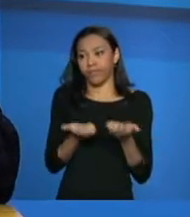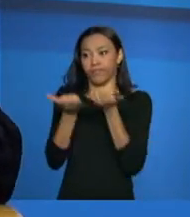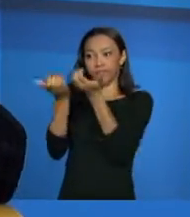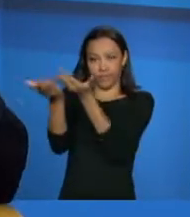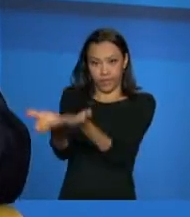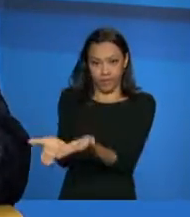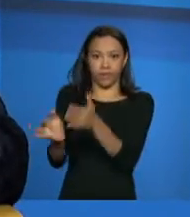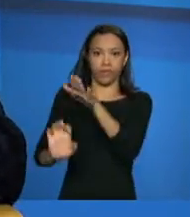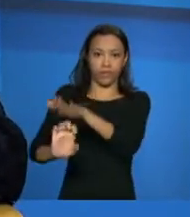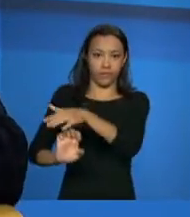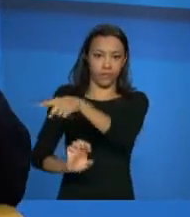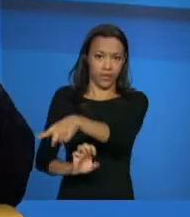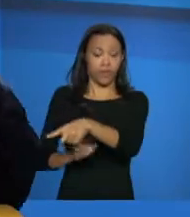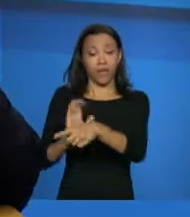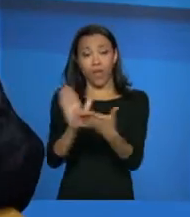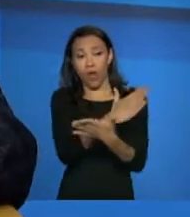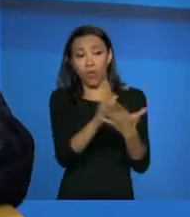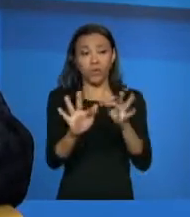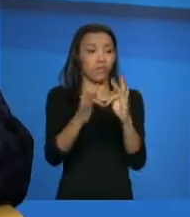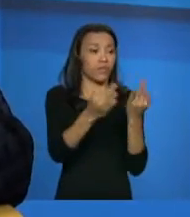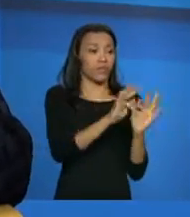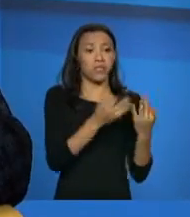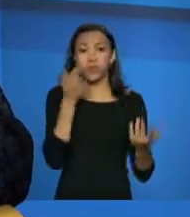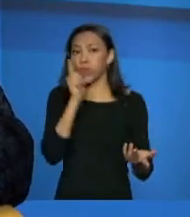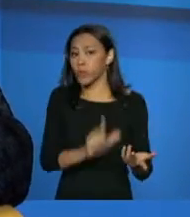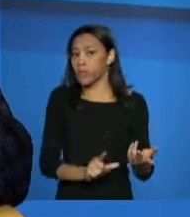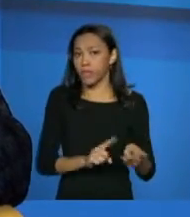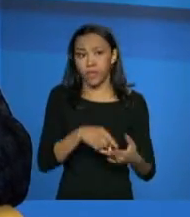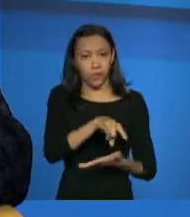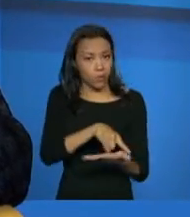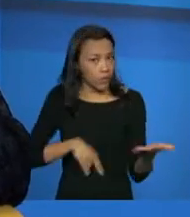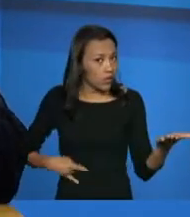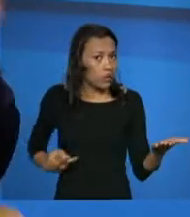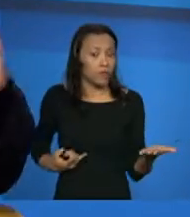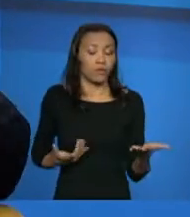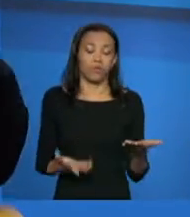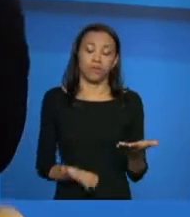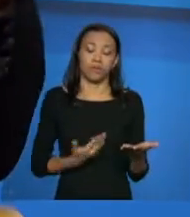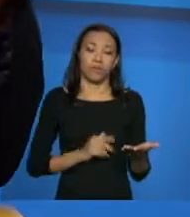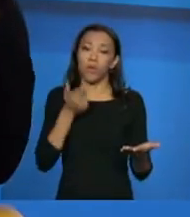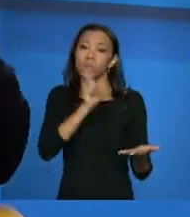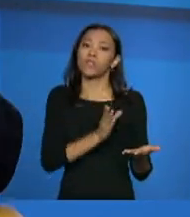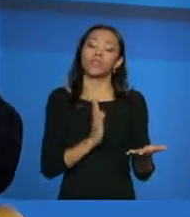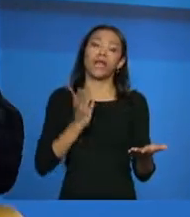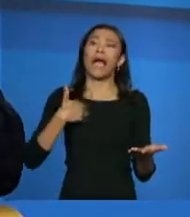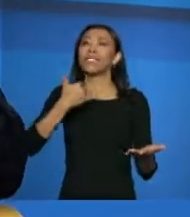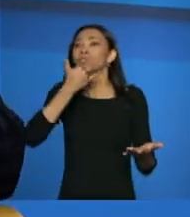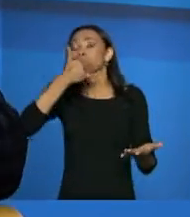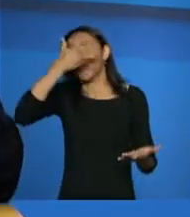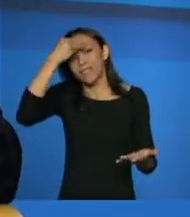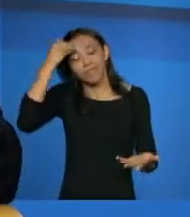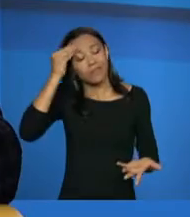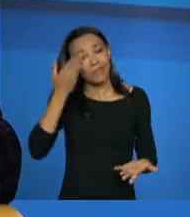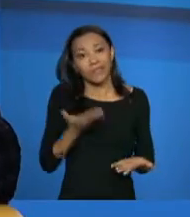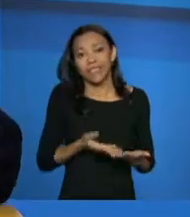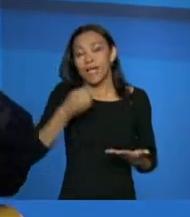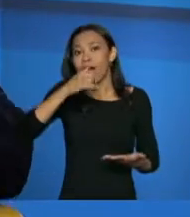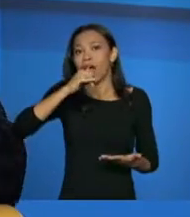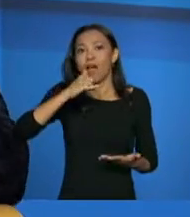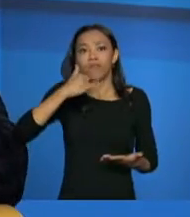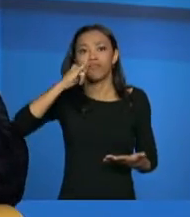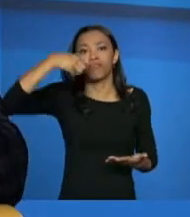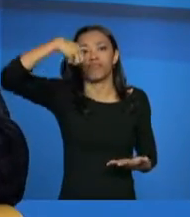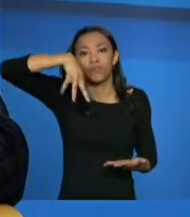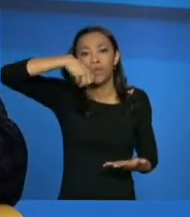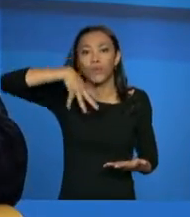dessas famílias, que tem muita dificuldade, muitas vezes, de conseguir um documento, de conseguir, ah, eu esqueci, não trouxe a minha conta de luz, ah, eu não